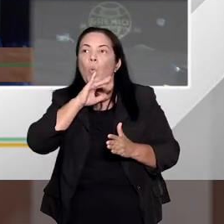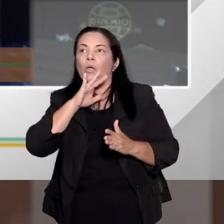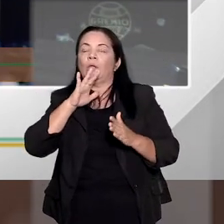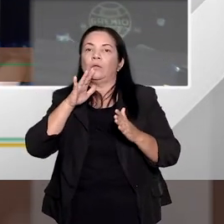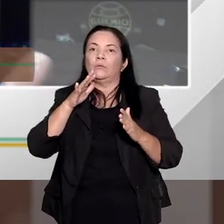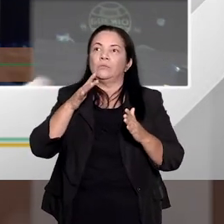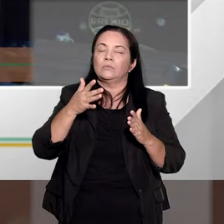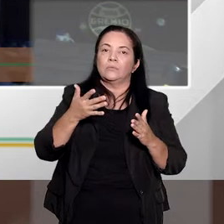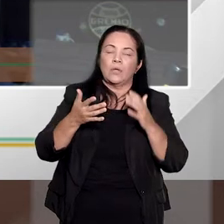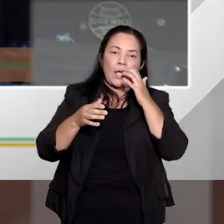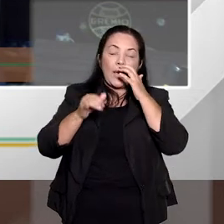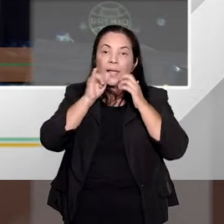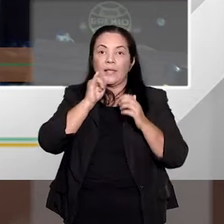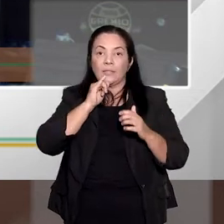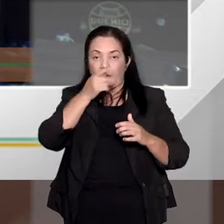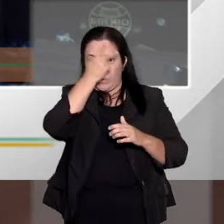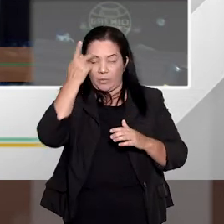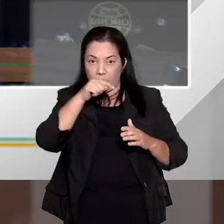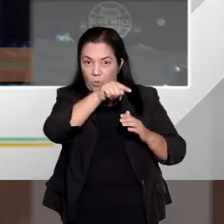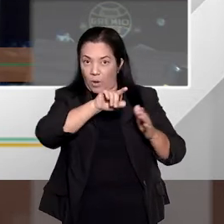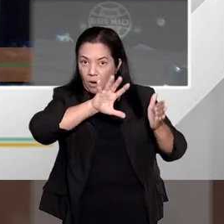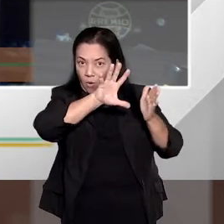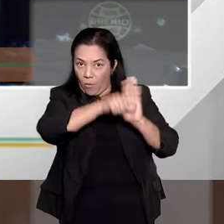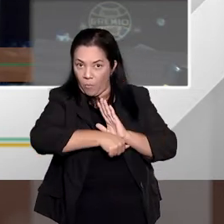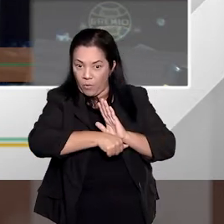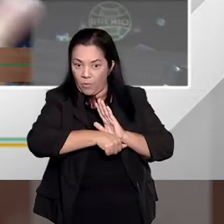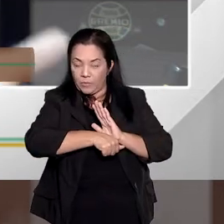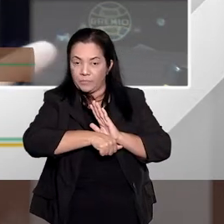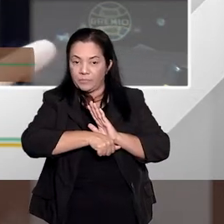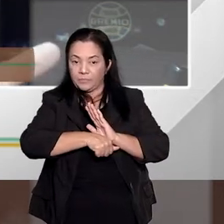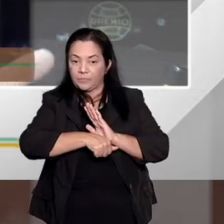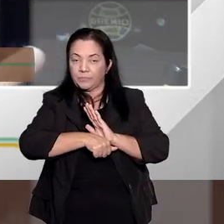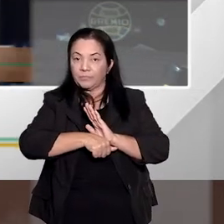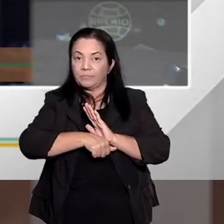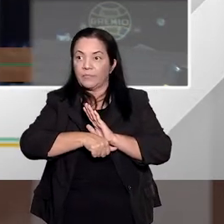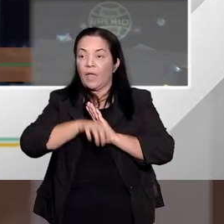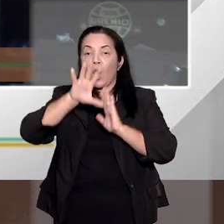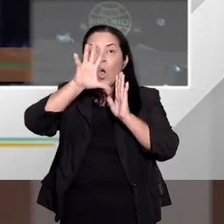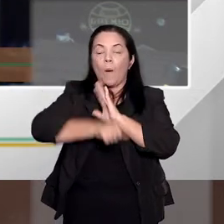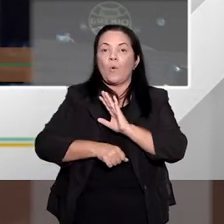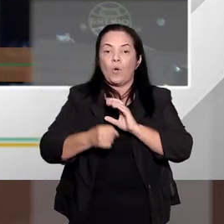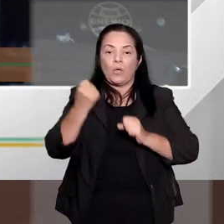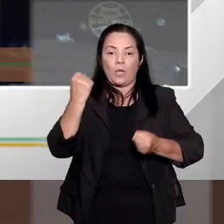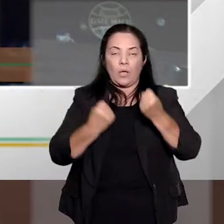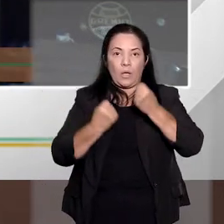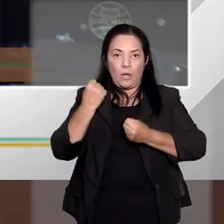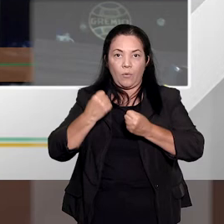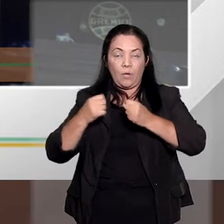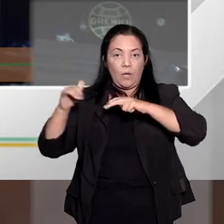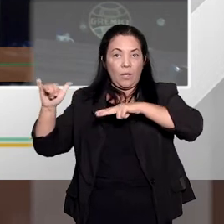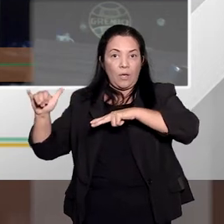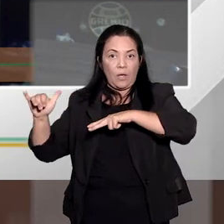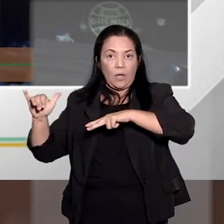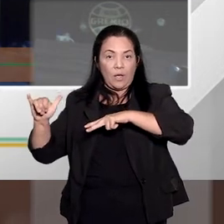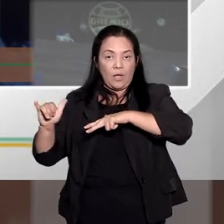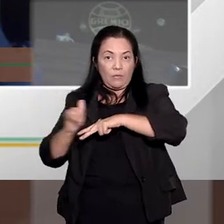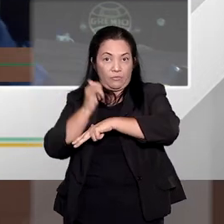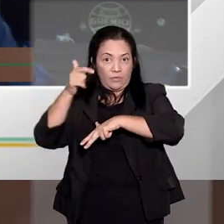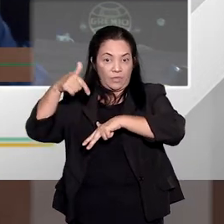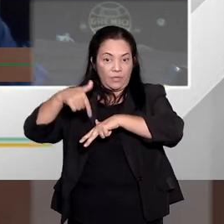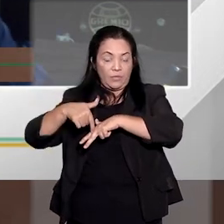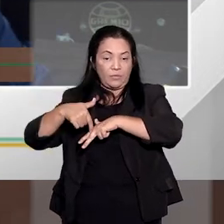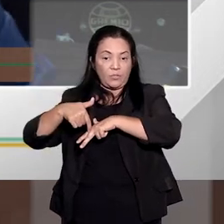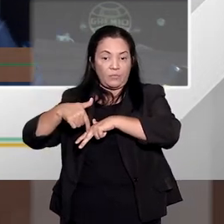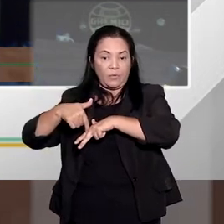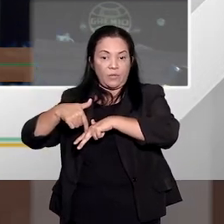consequência do direito de furto, a vítima ela ser desapossada do seu bem. Na verdade, a vítima ser desapossada do seu bem é inerente